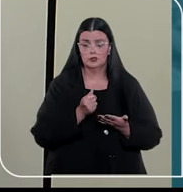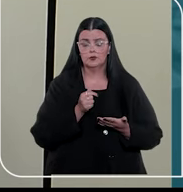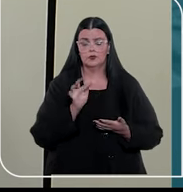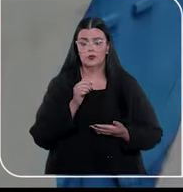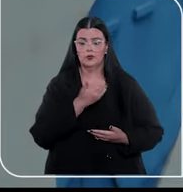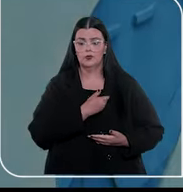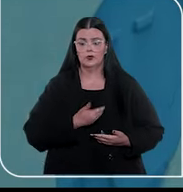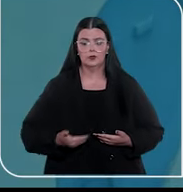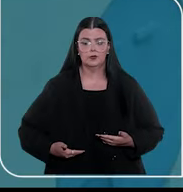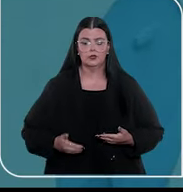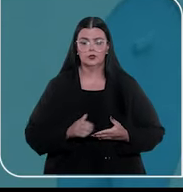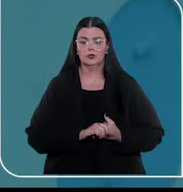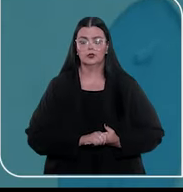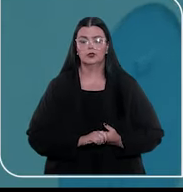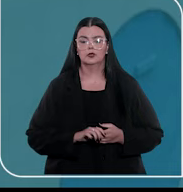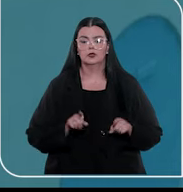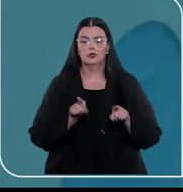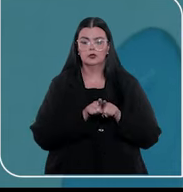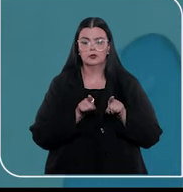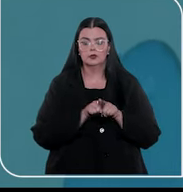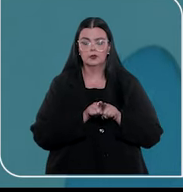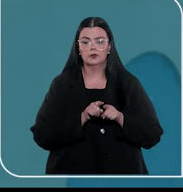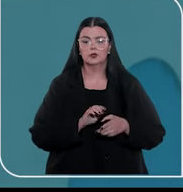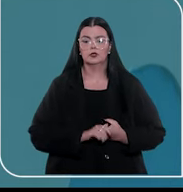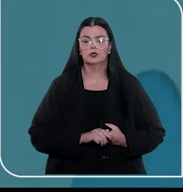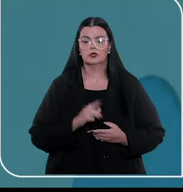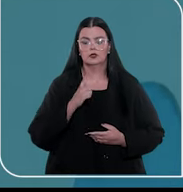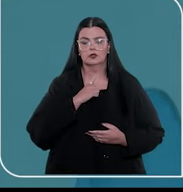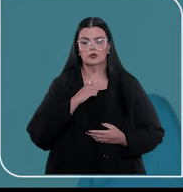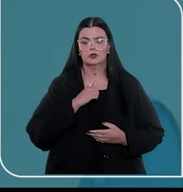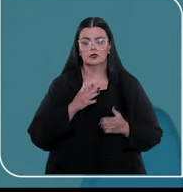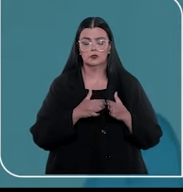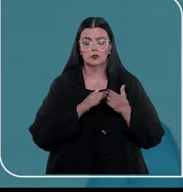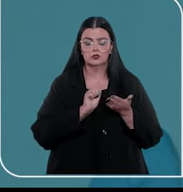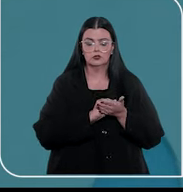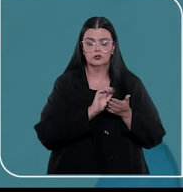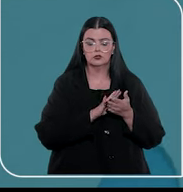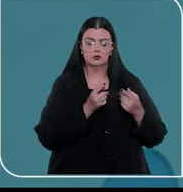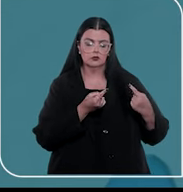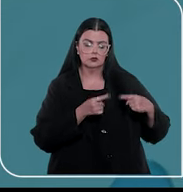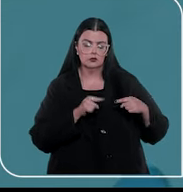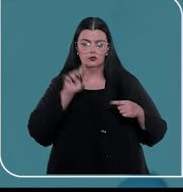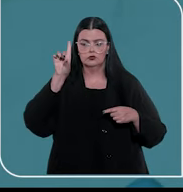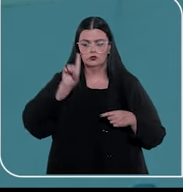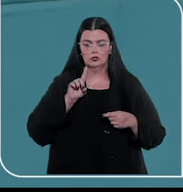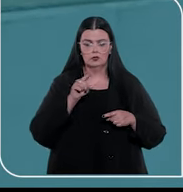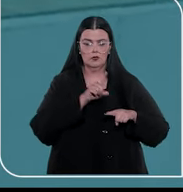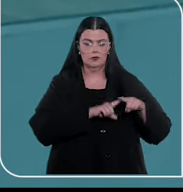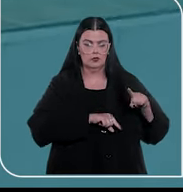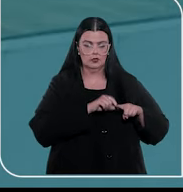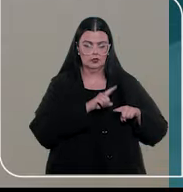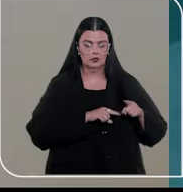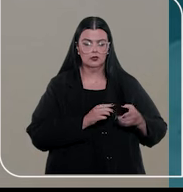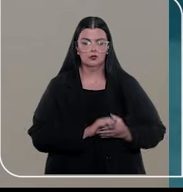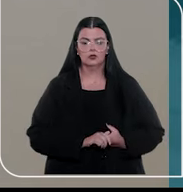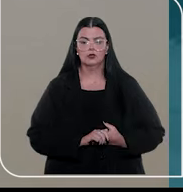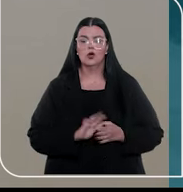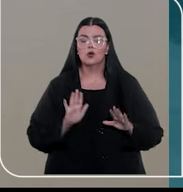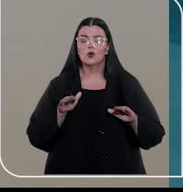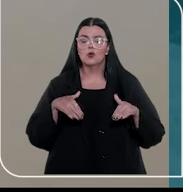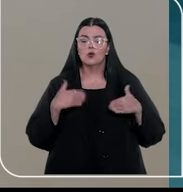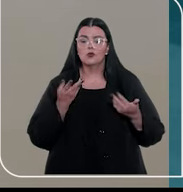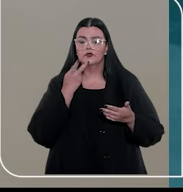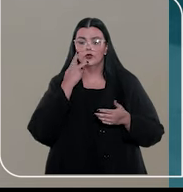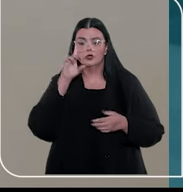Fazenda Pública. Ah, e lembrando que esse pedido cabe somente quando há divergências de direito material. Quando você